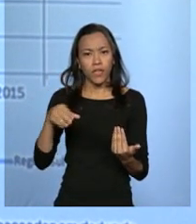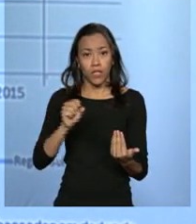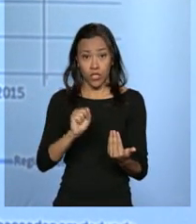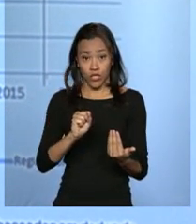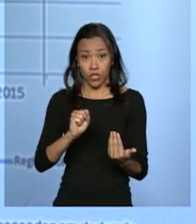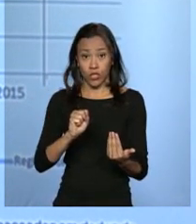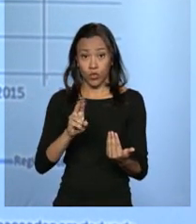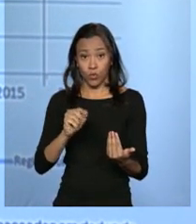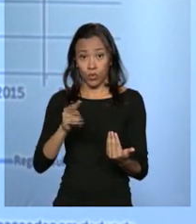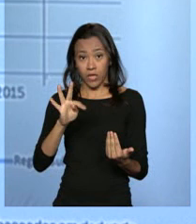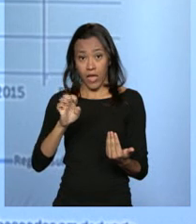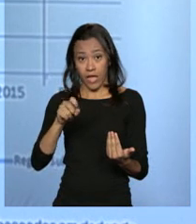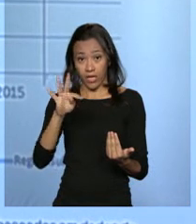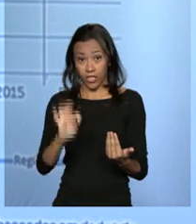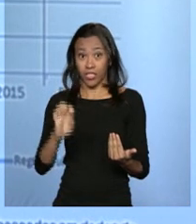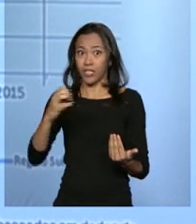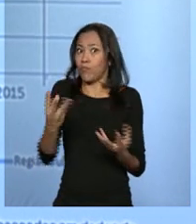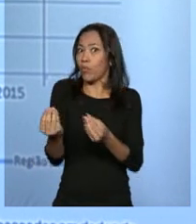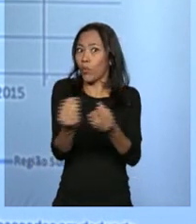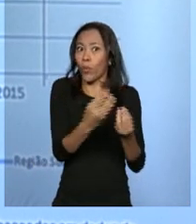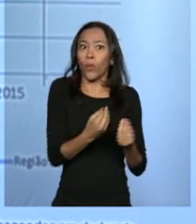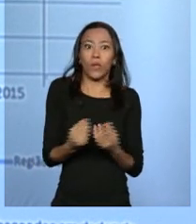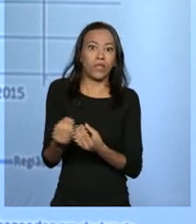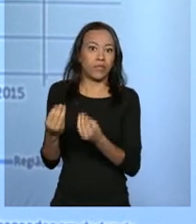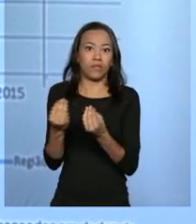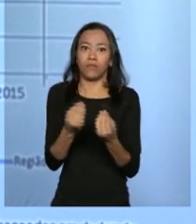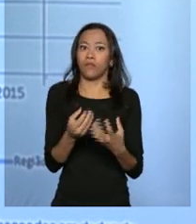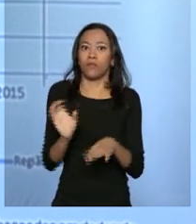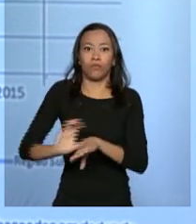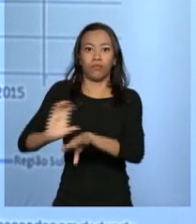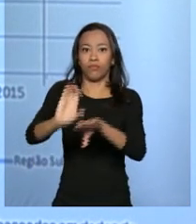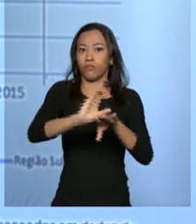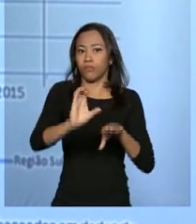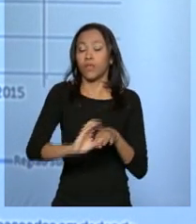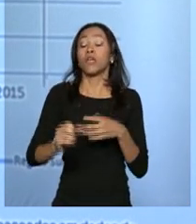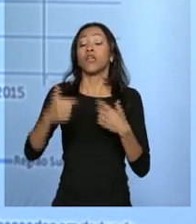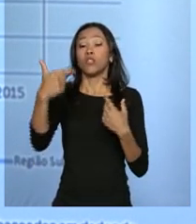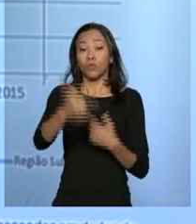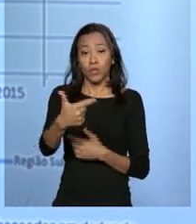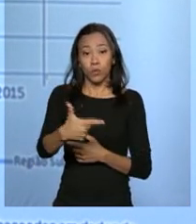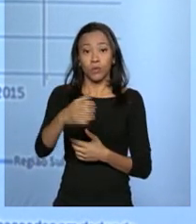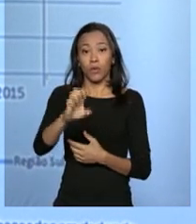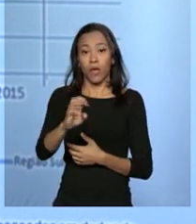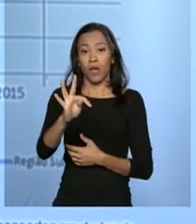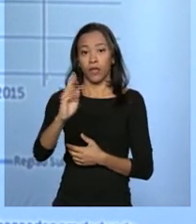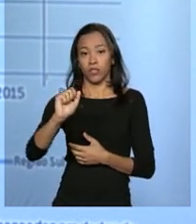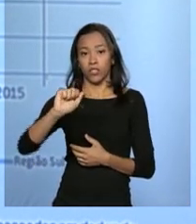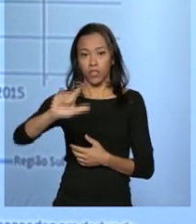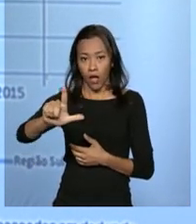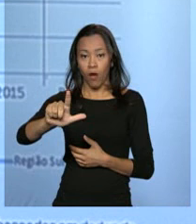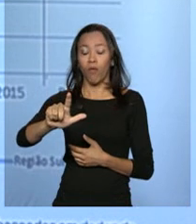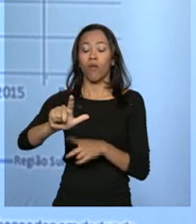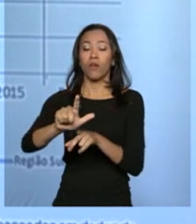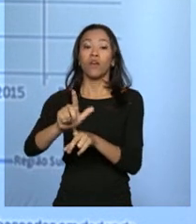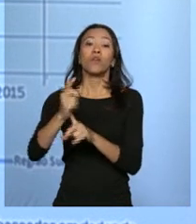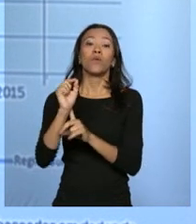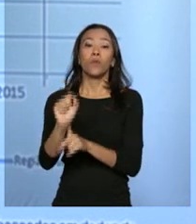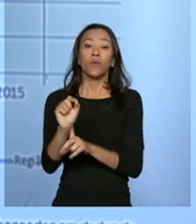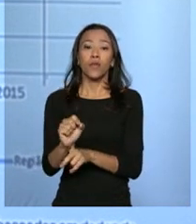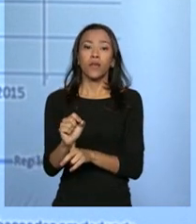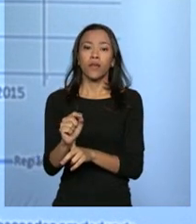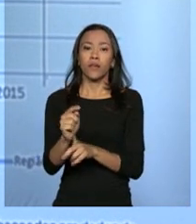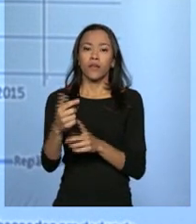maior. Em 2015, há uma convergência ainda maior. E, no segundo edital, nós prevemos um encontro de